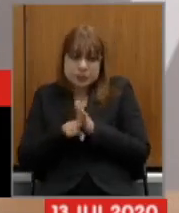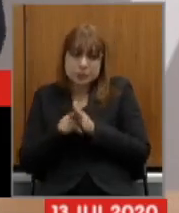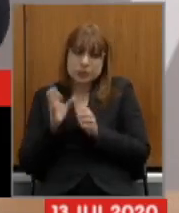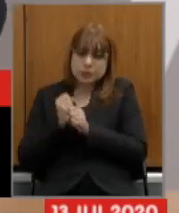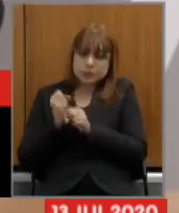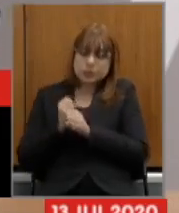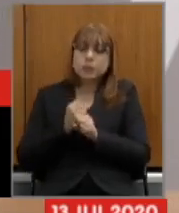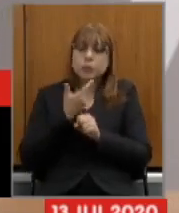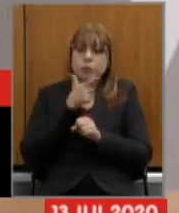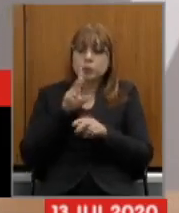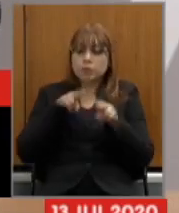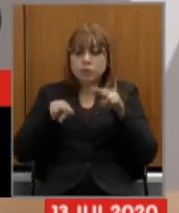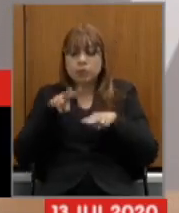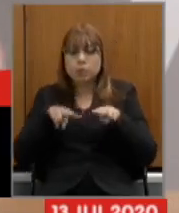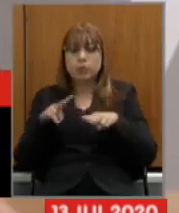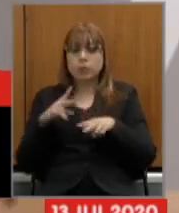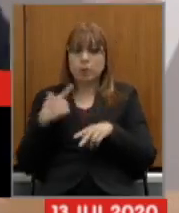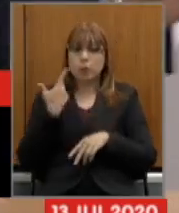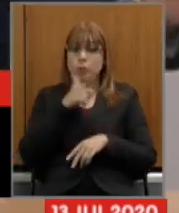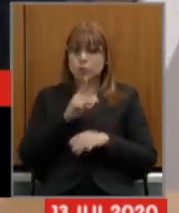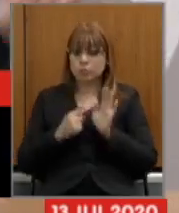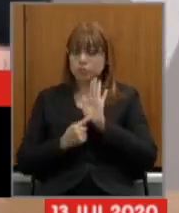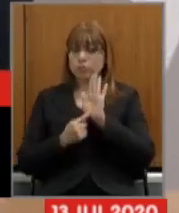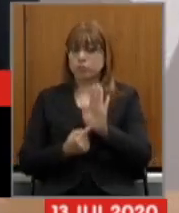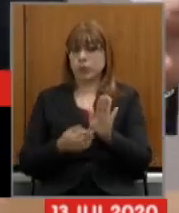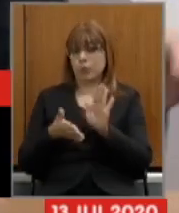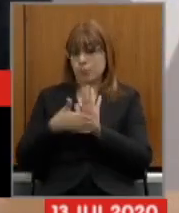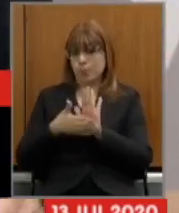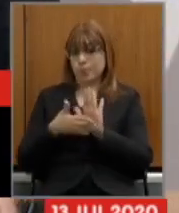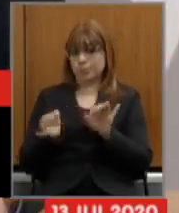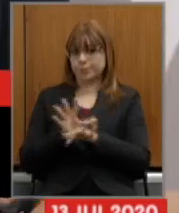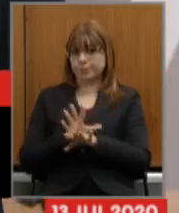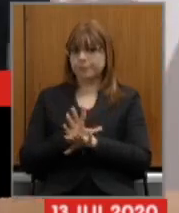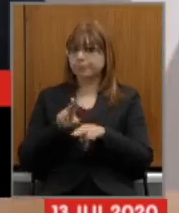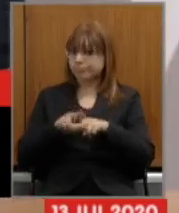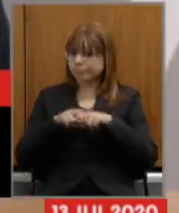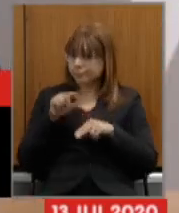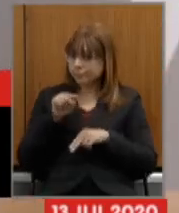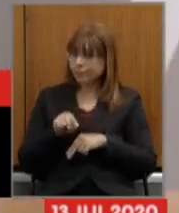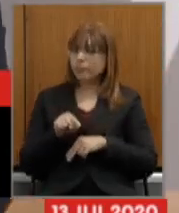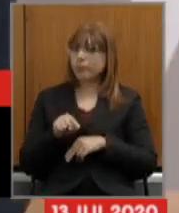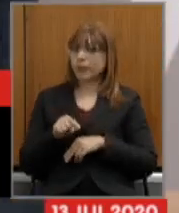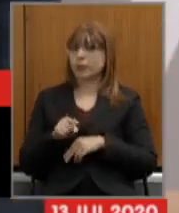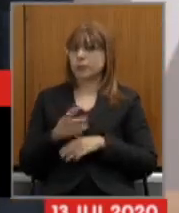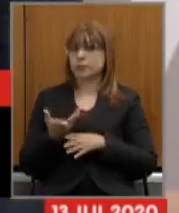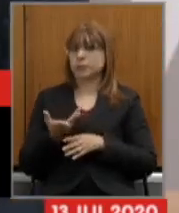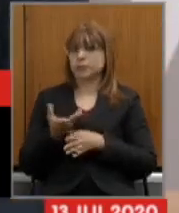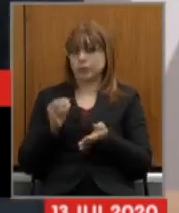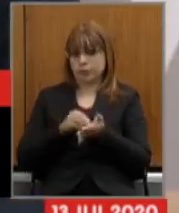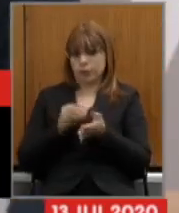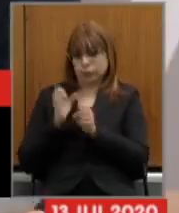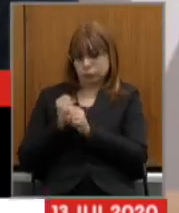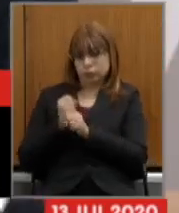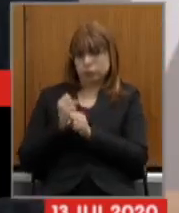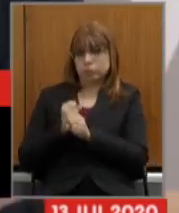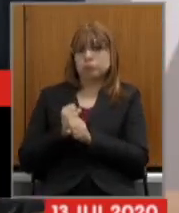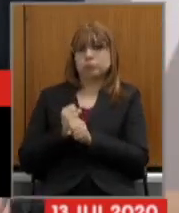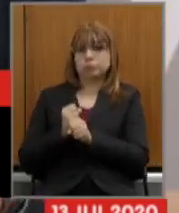apresentar algumas propostas concretas e nesse sentido eu queria então por conta da ausência desses cálculos